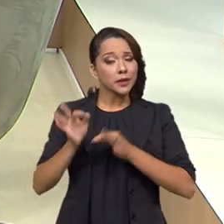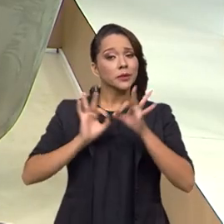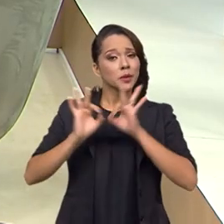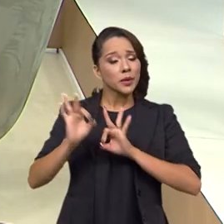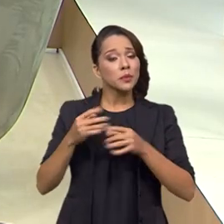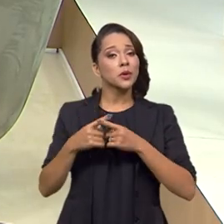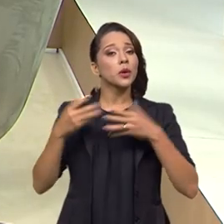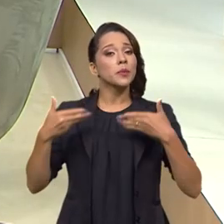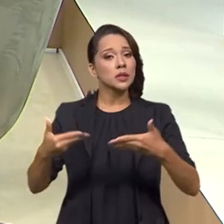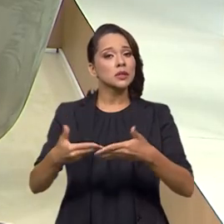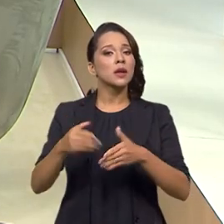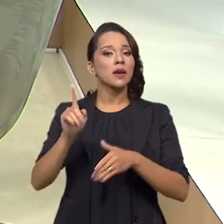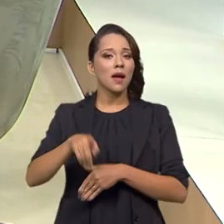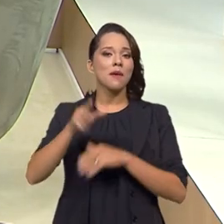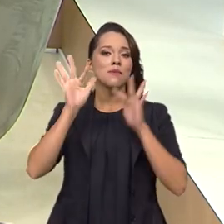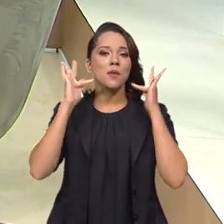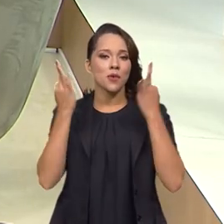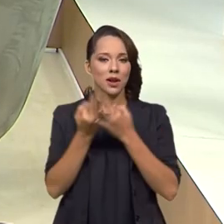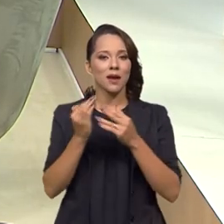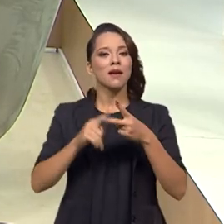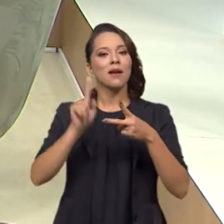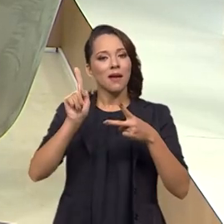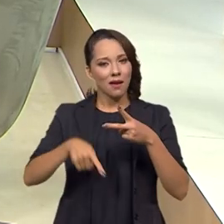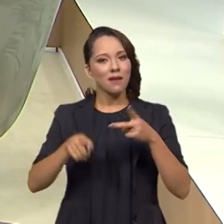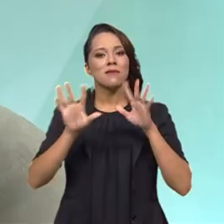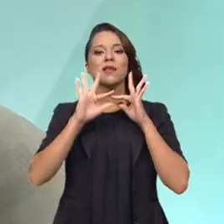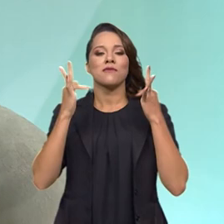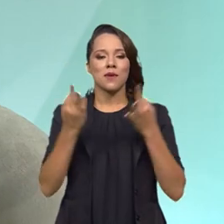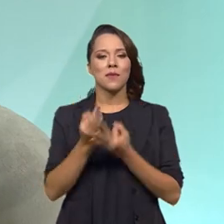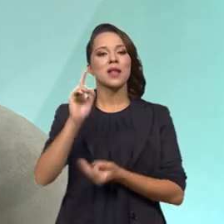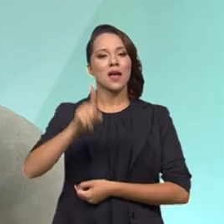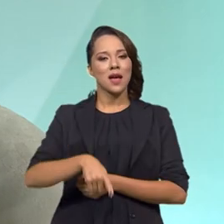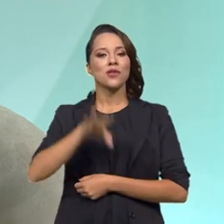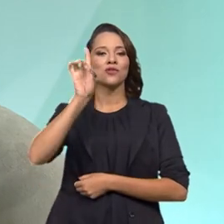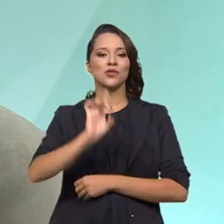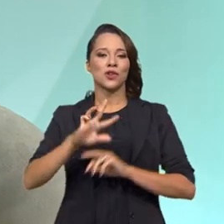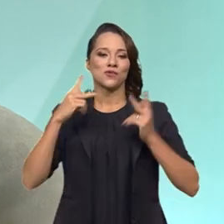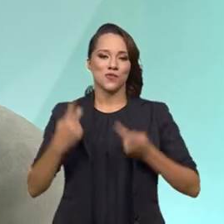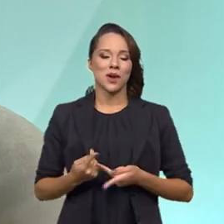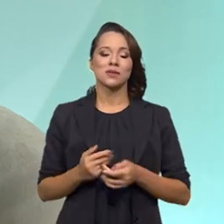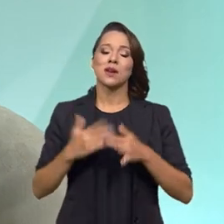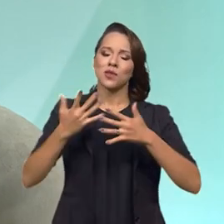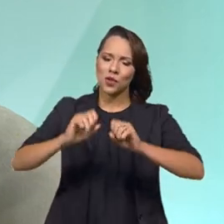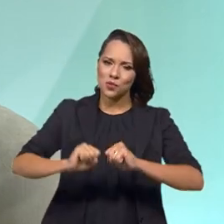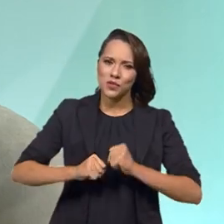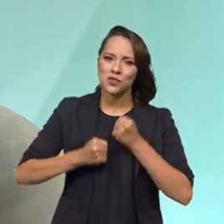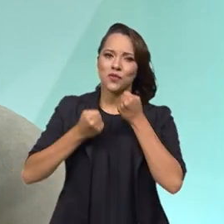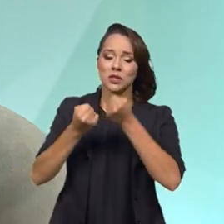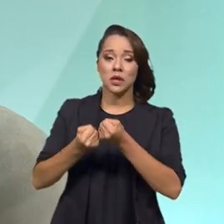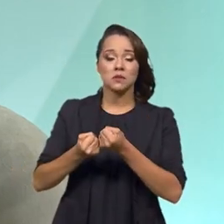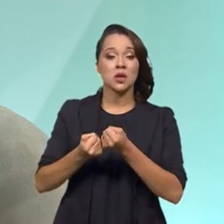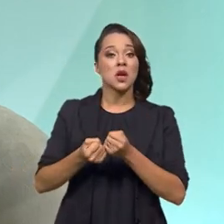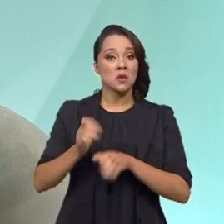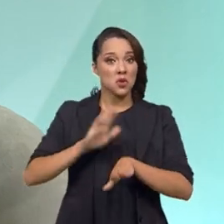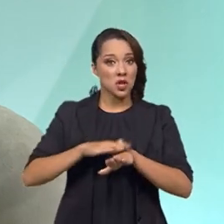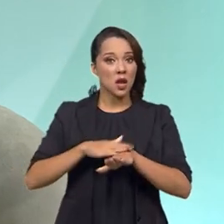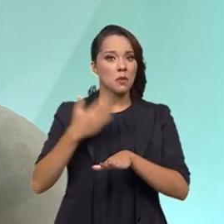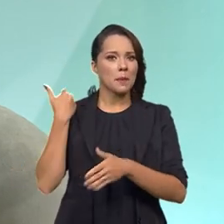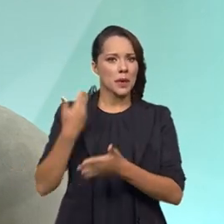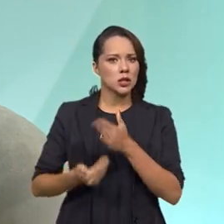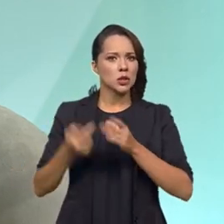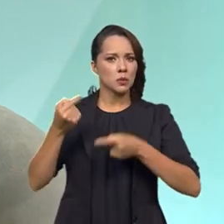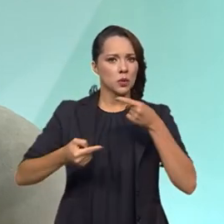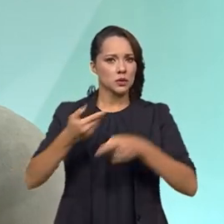porque o Ministério é da mulher, é da família e dos direitos humanos. Então, estamos nos esforçando para que o tempo perdido em